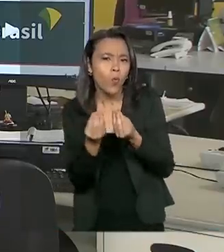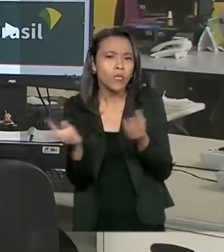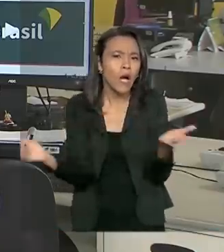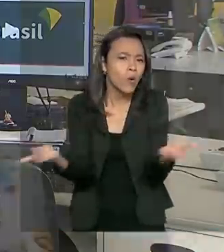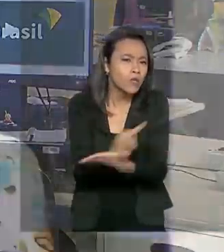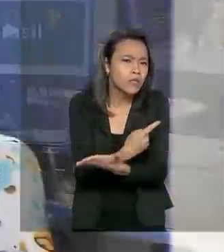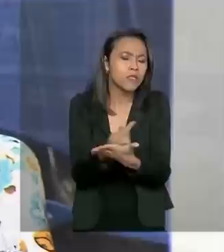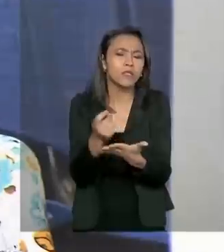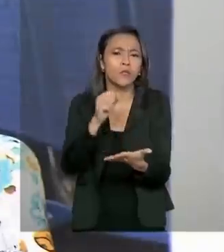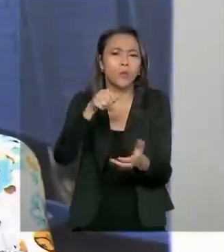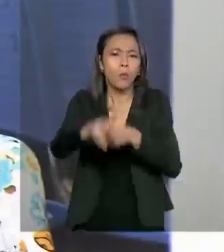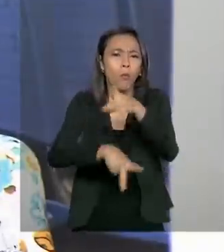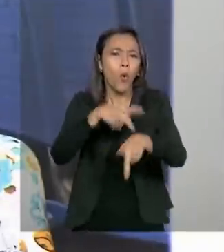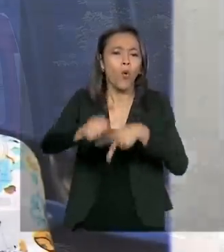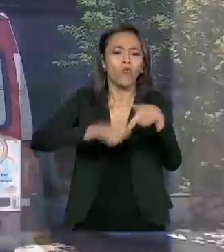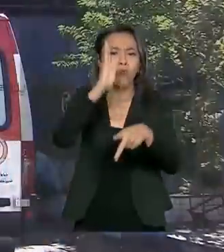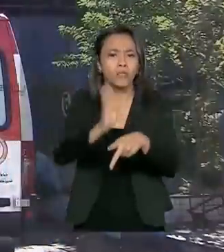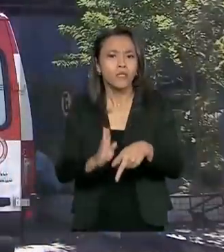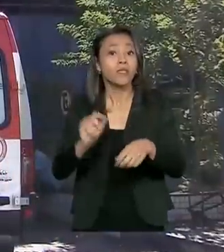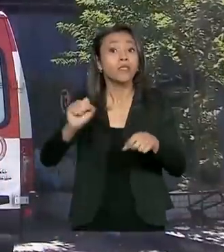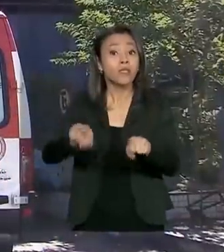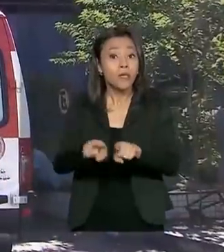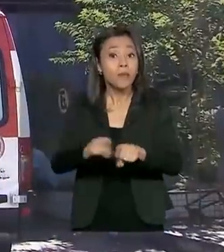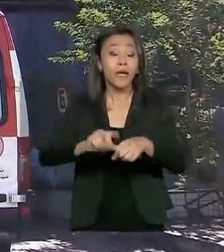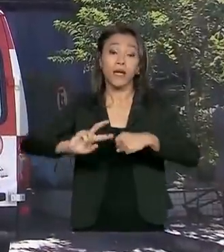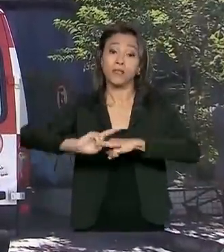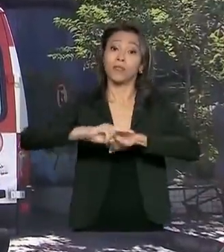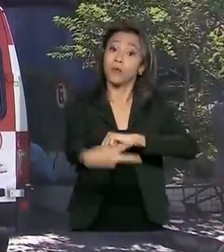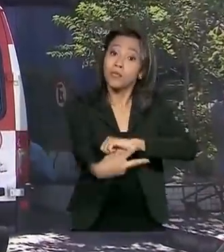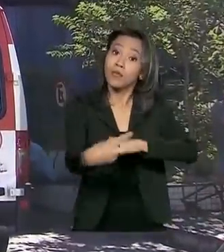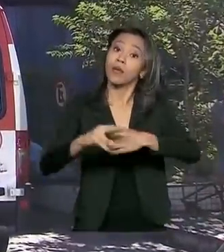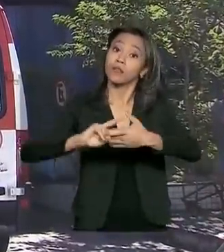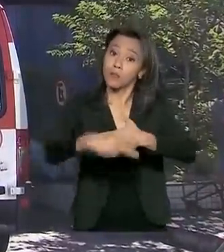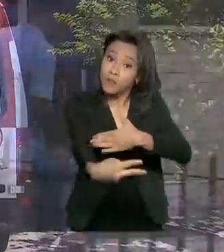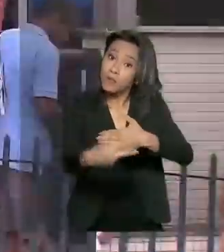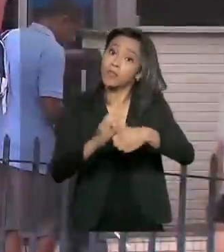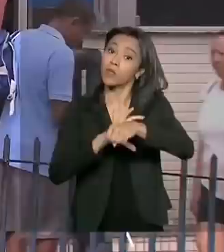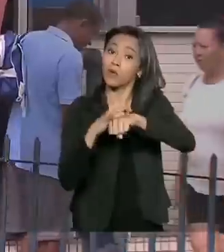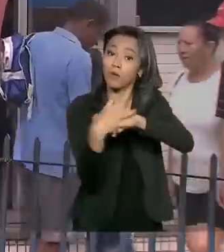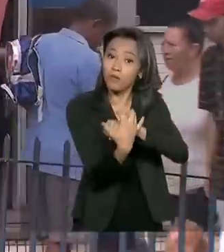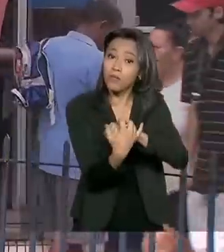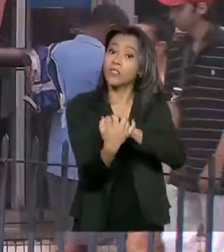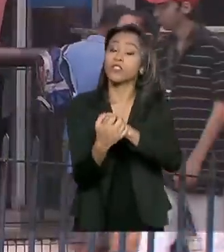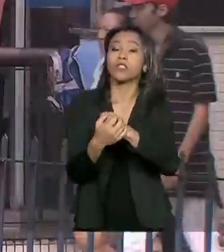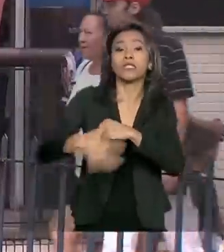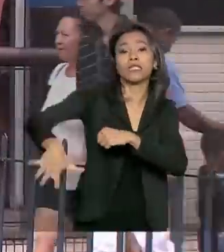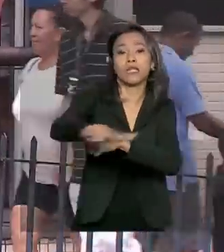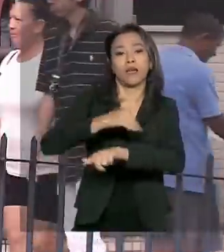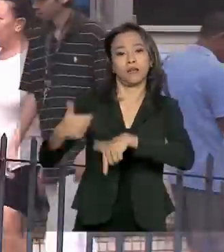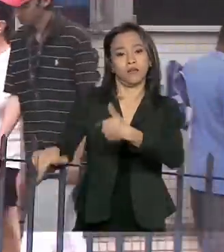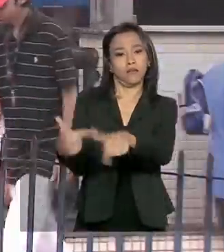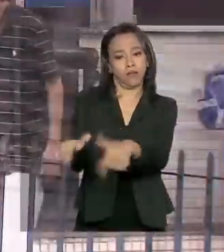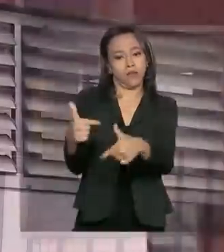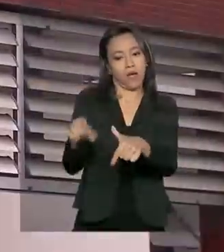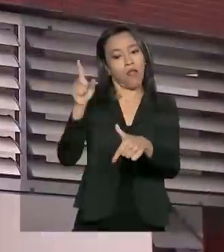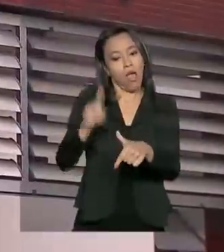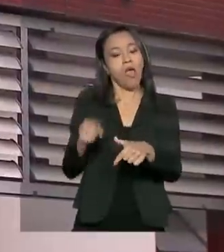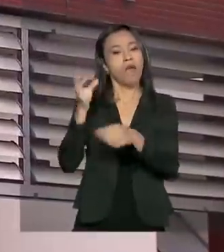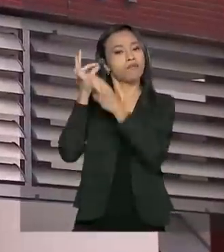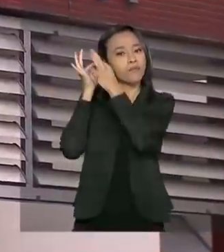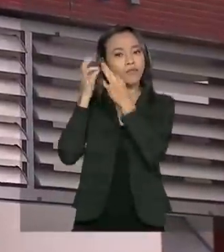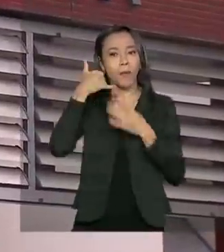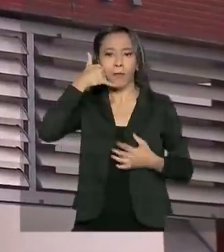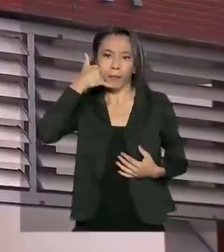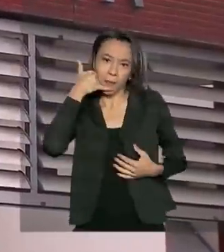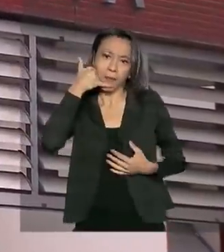os brasileiros e os reflexos da doença no mercado de trabalho. Esse levantamento será feito exclusivamente pelo telefone,